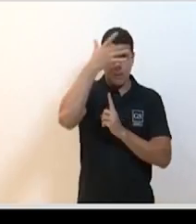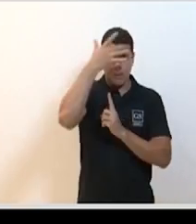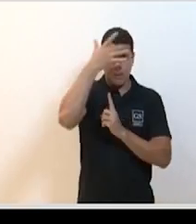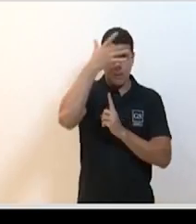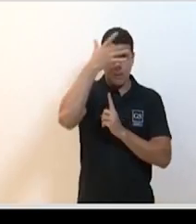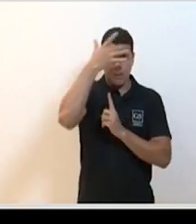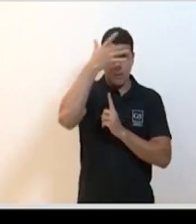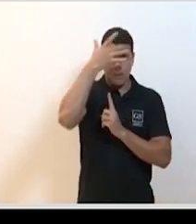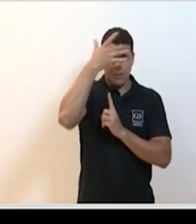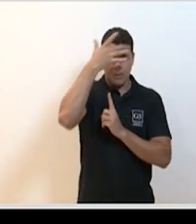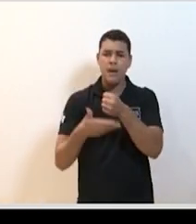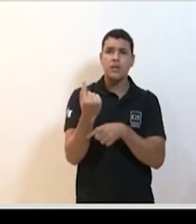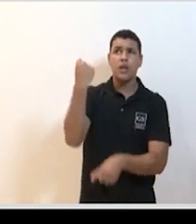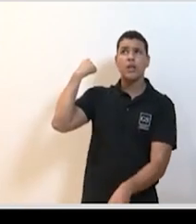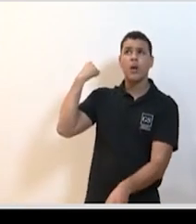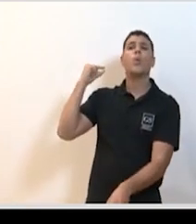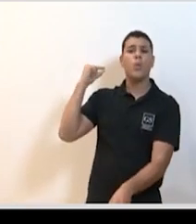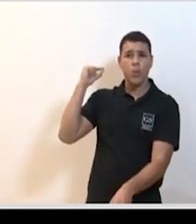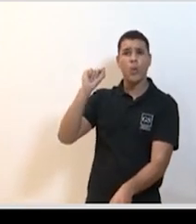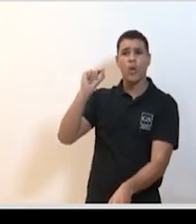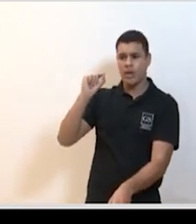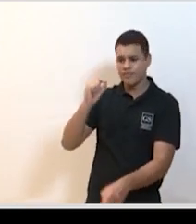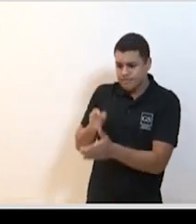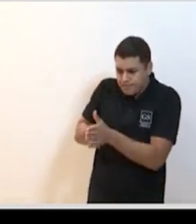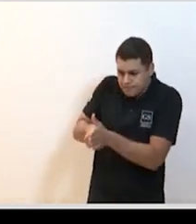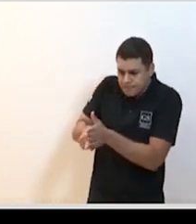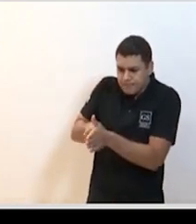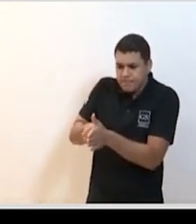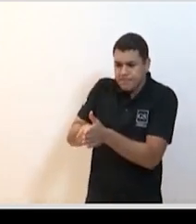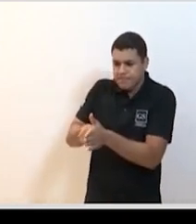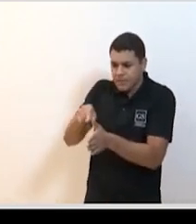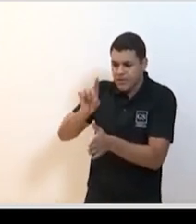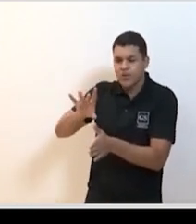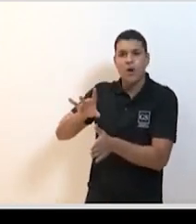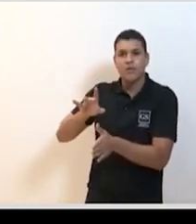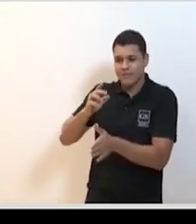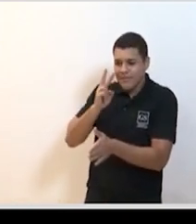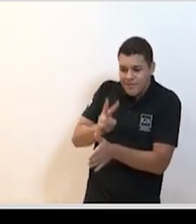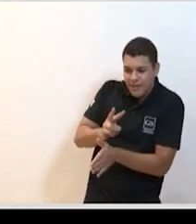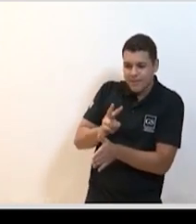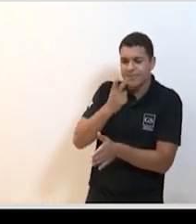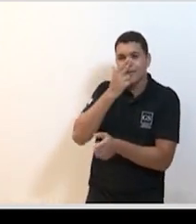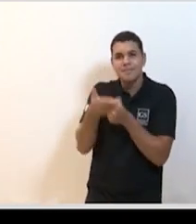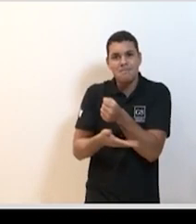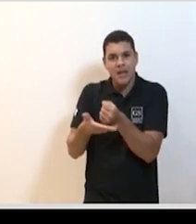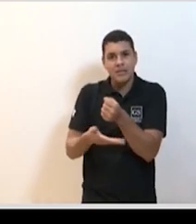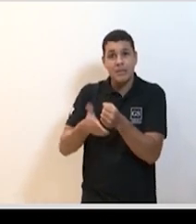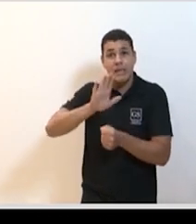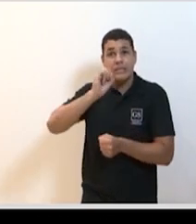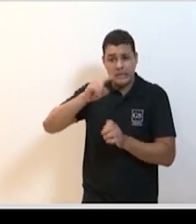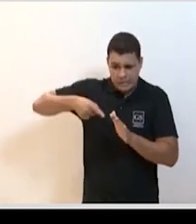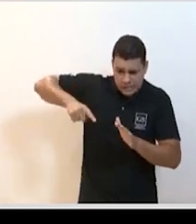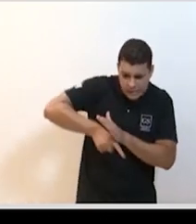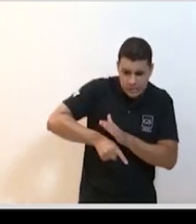dessa pirâmide está largada, que a gente está enxergando apenas o topo do iceberg quando a gente analisa apenas os casos graves. Então, na verdade,